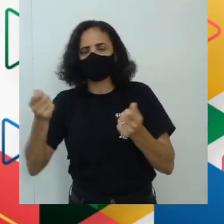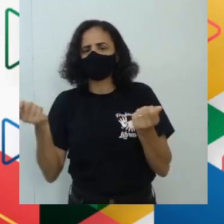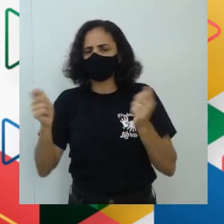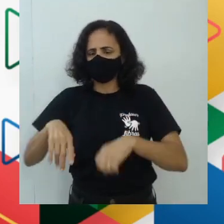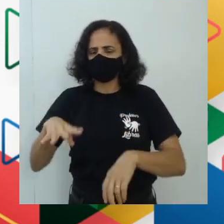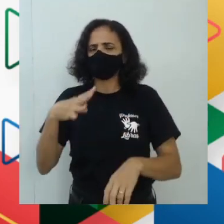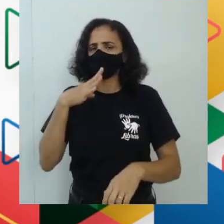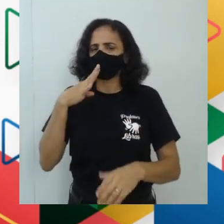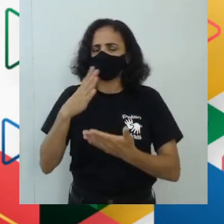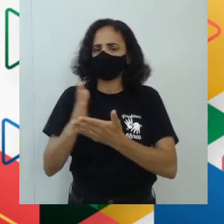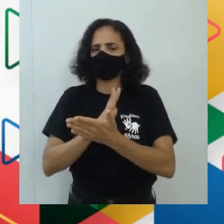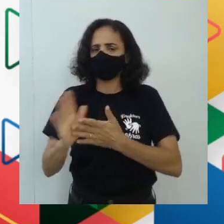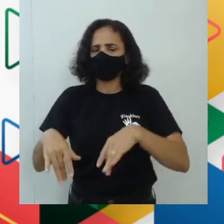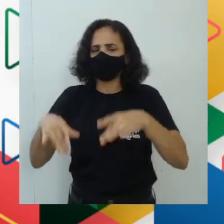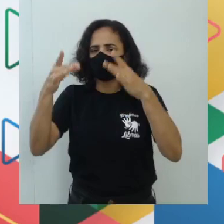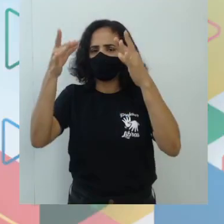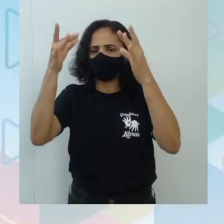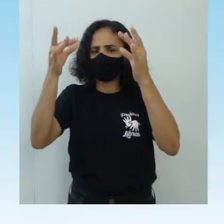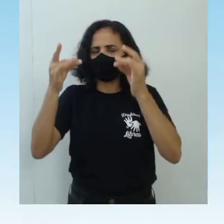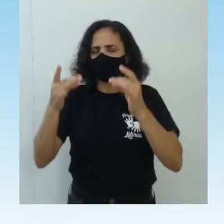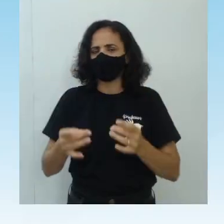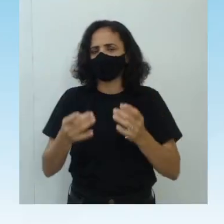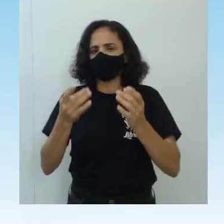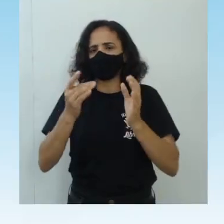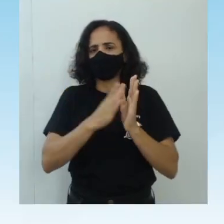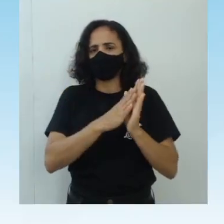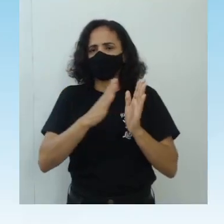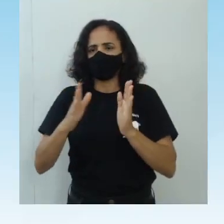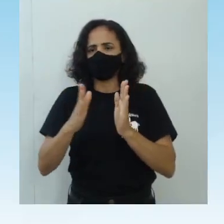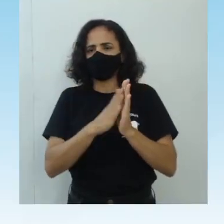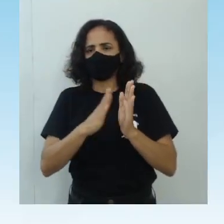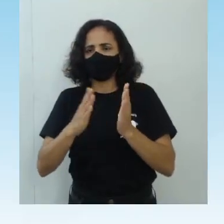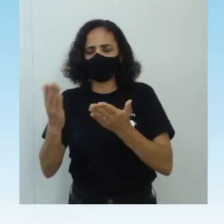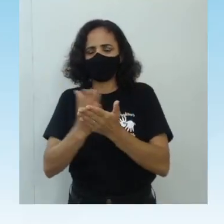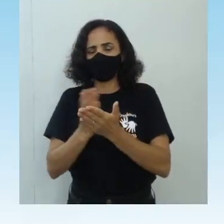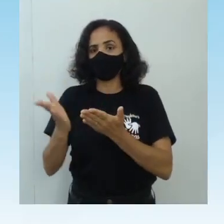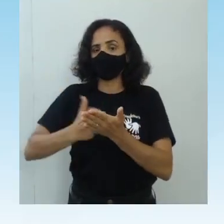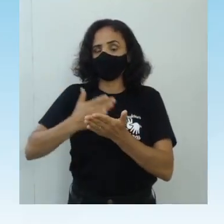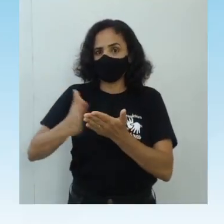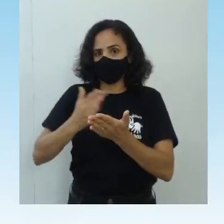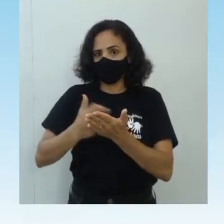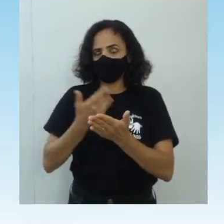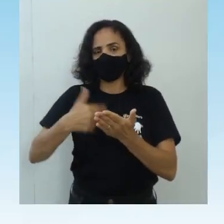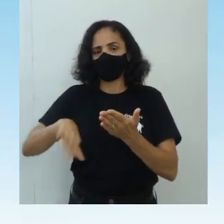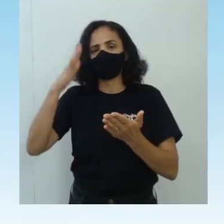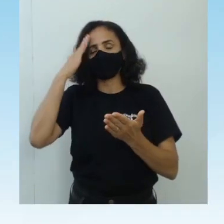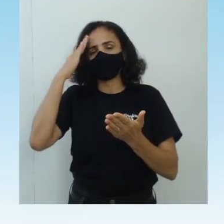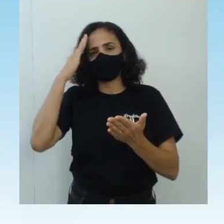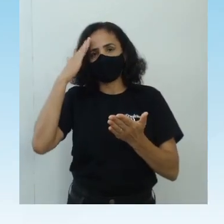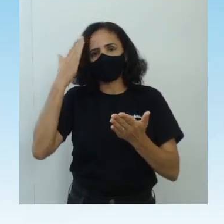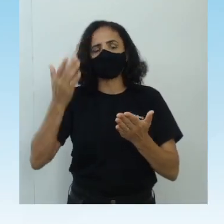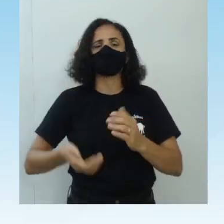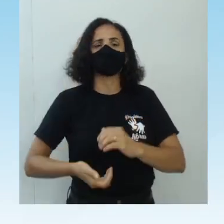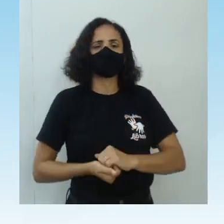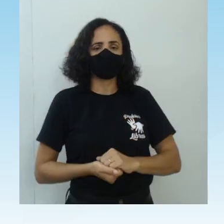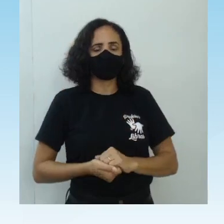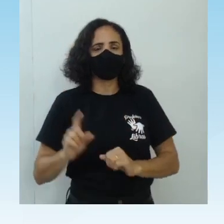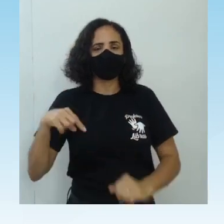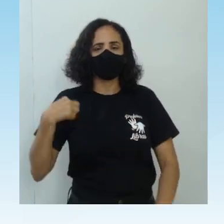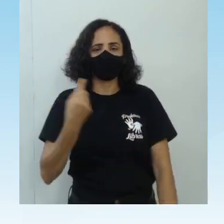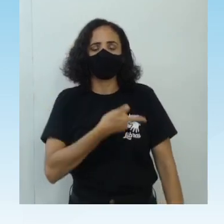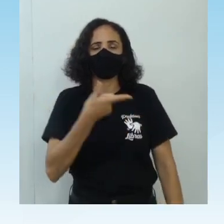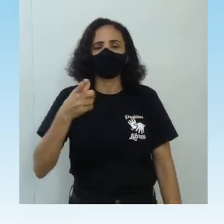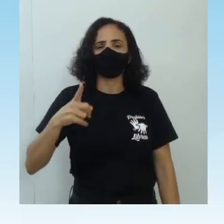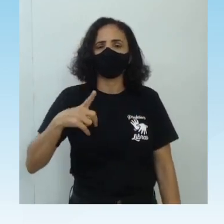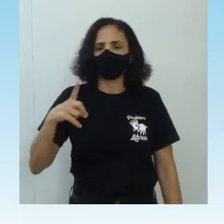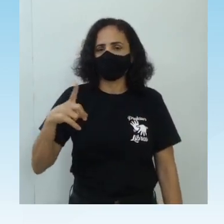essas explicações lendo obras como Odisseia ou Ilíada de Romero. Certo? Muito bem. Então nós temos aqui,